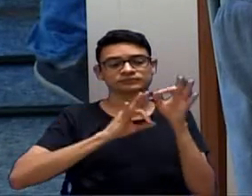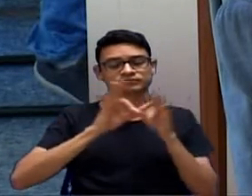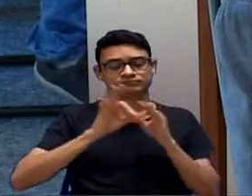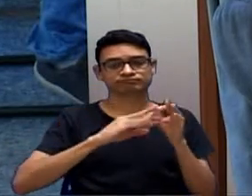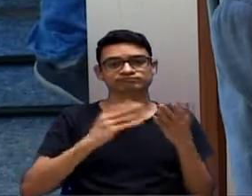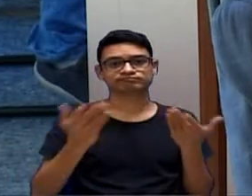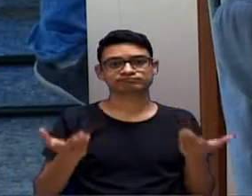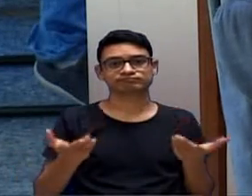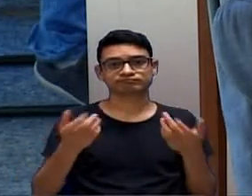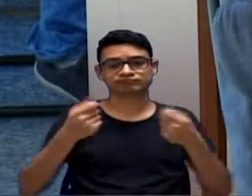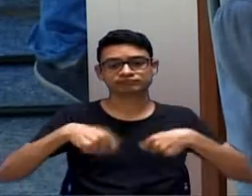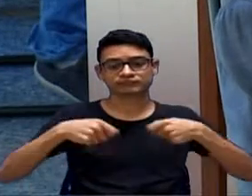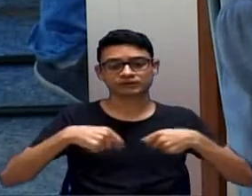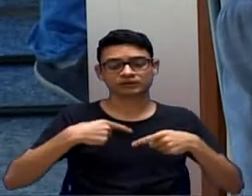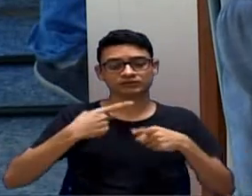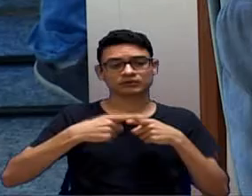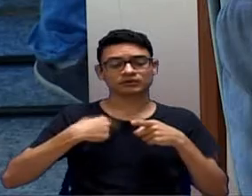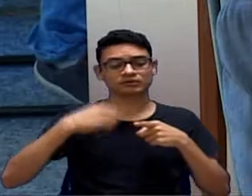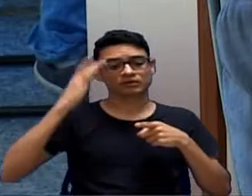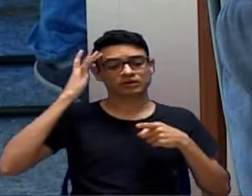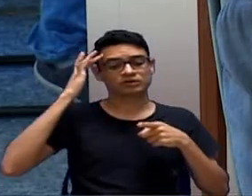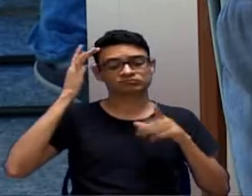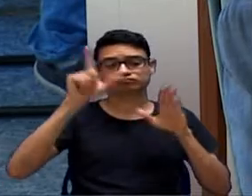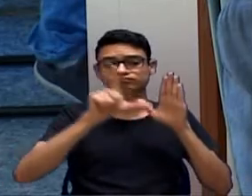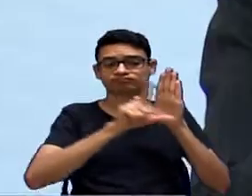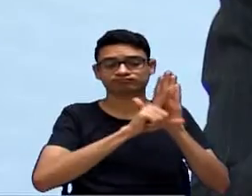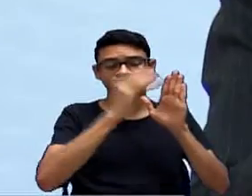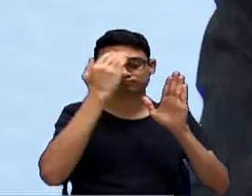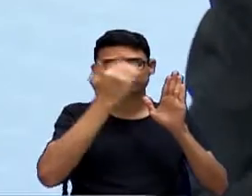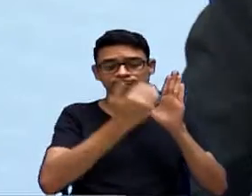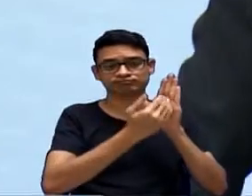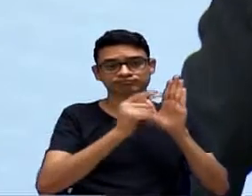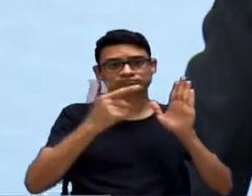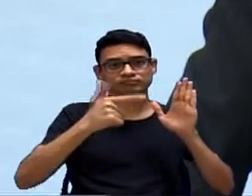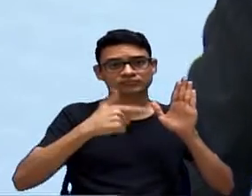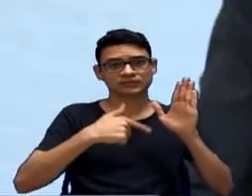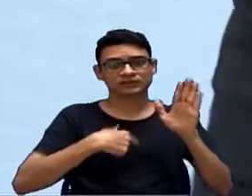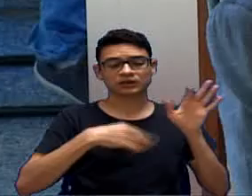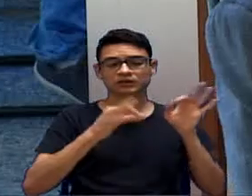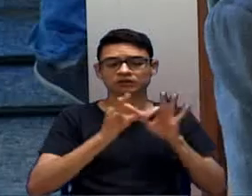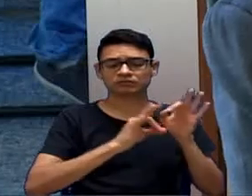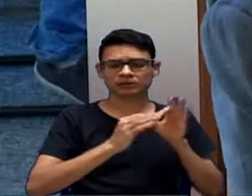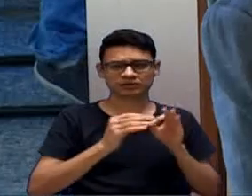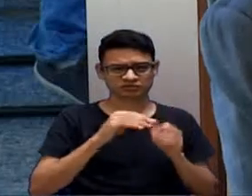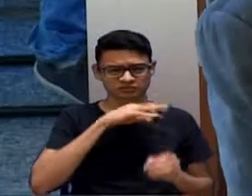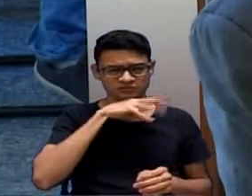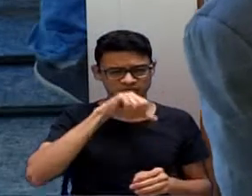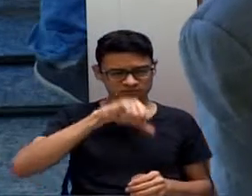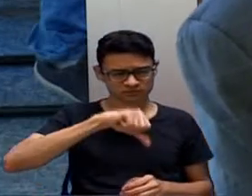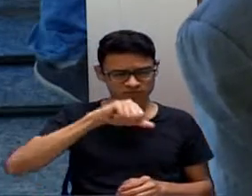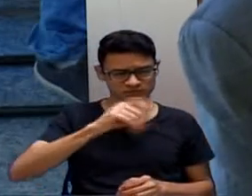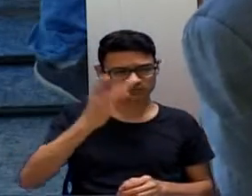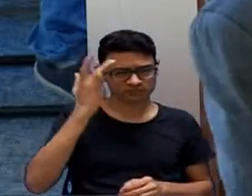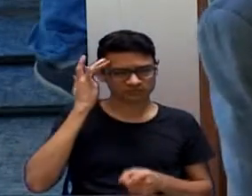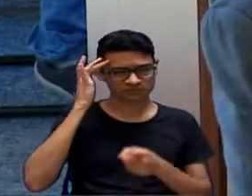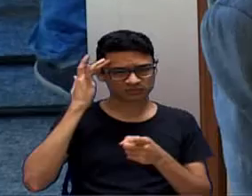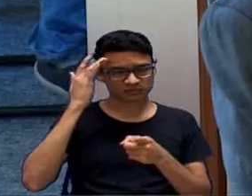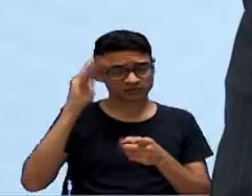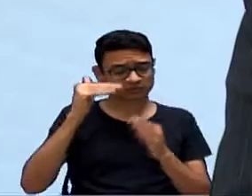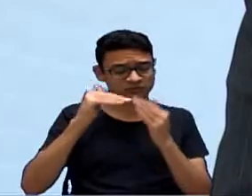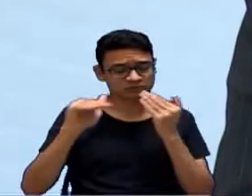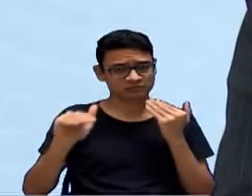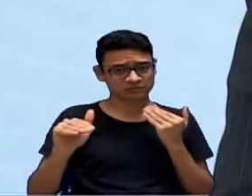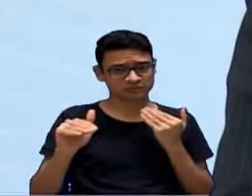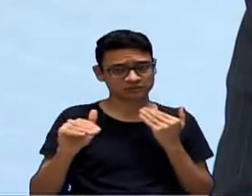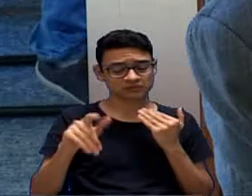O que eu não acho que é legal. Mas, senhor, acha que o projeto é ruim, vereador? Não é isso, vereador. O senhor quer falar votar contra? É que